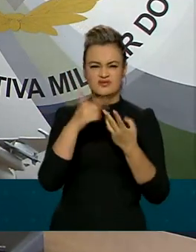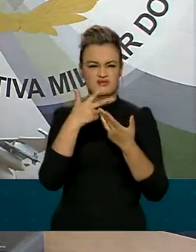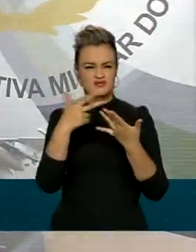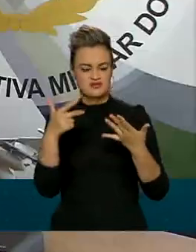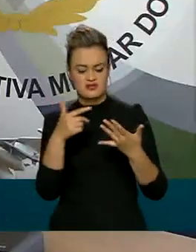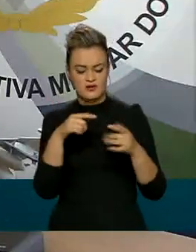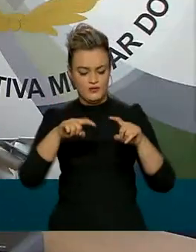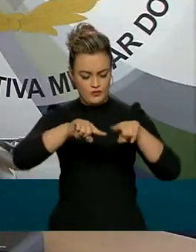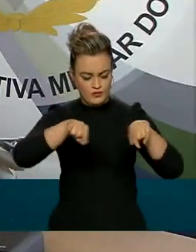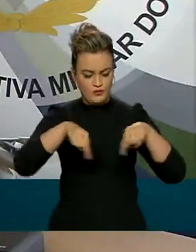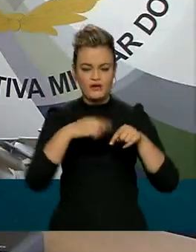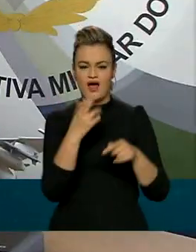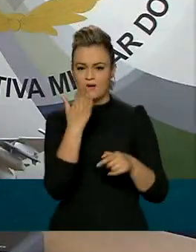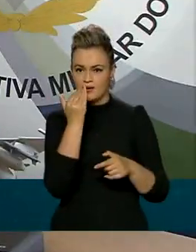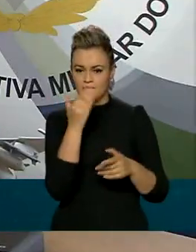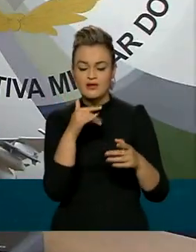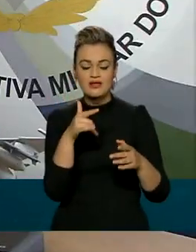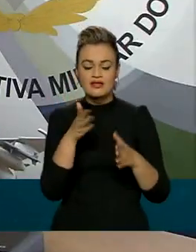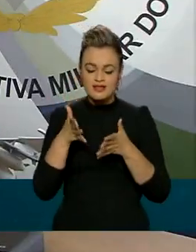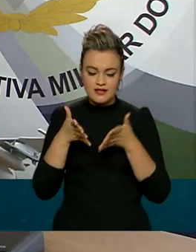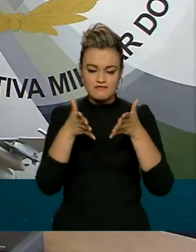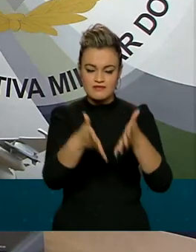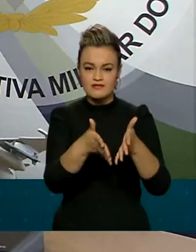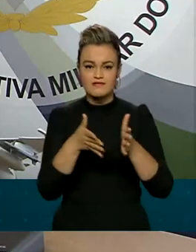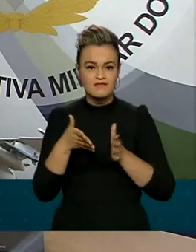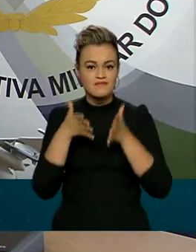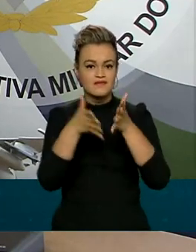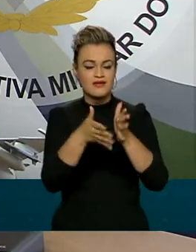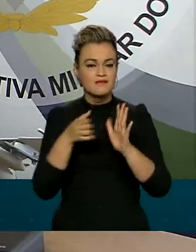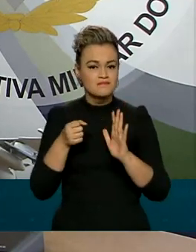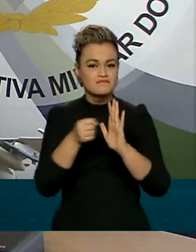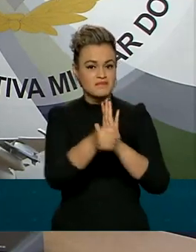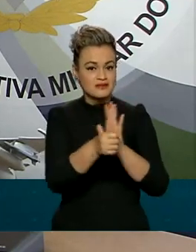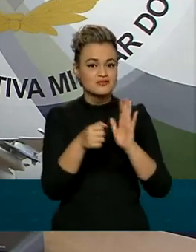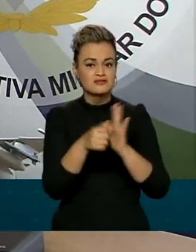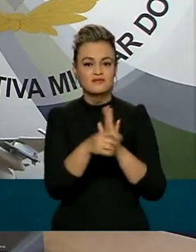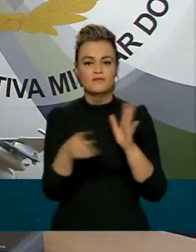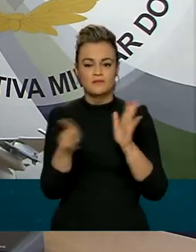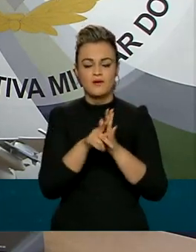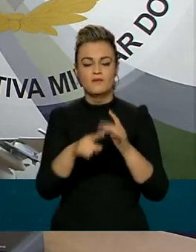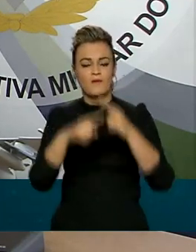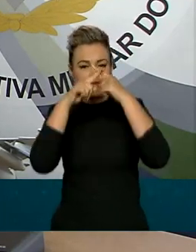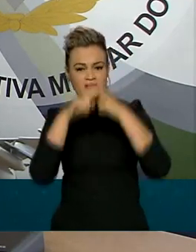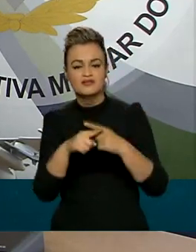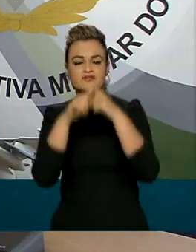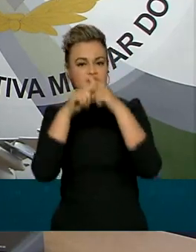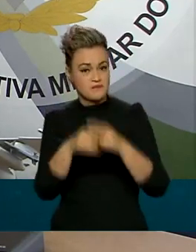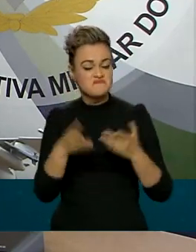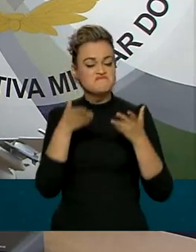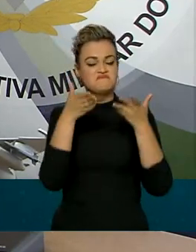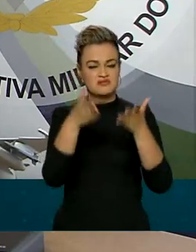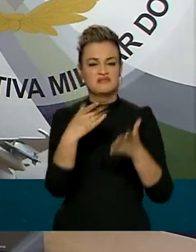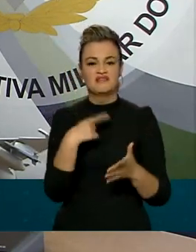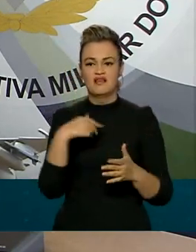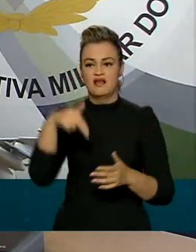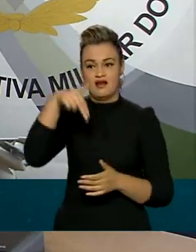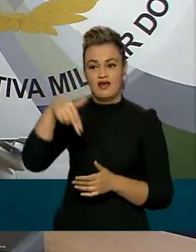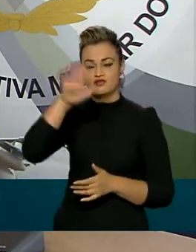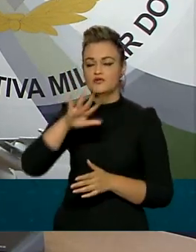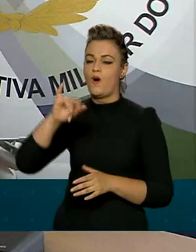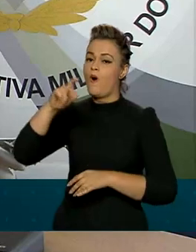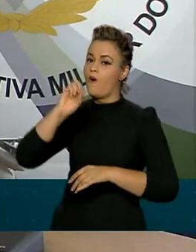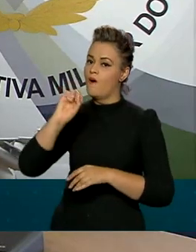dos refeitórios e também vai ter oportunidade de se encaixando no calendário que nós temos de competições, participar de competições nacionais e